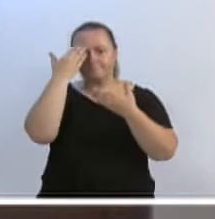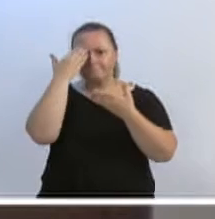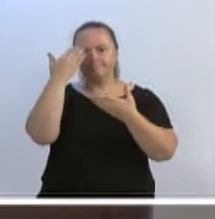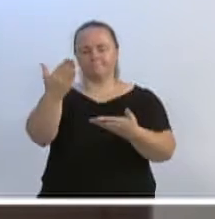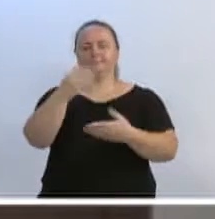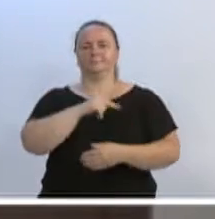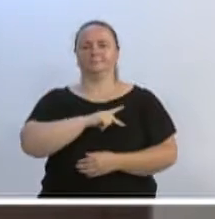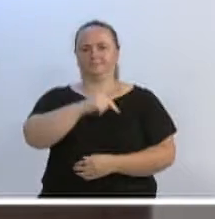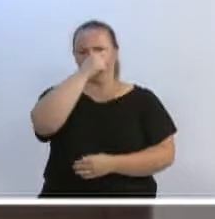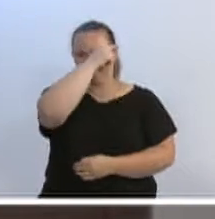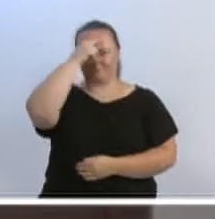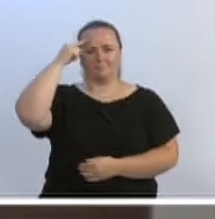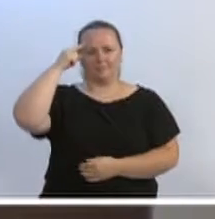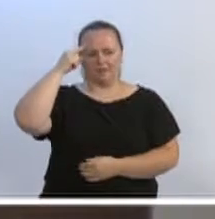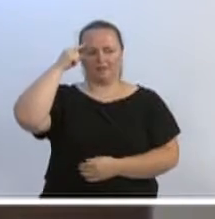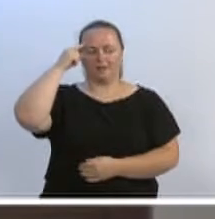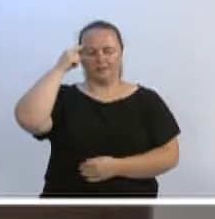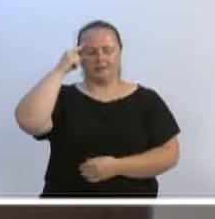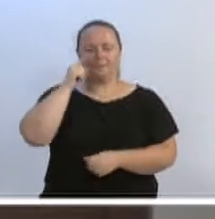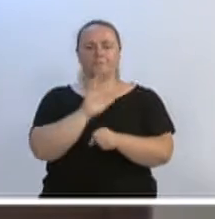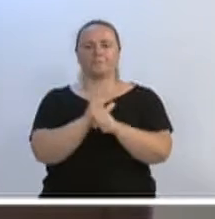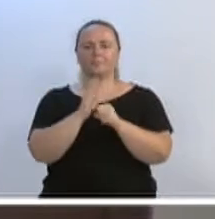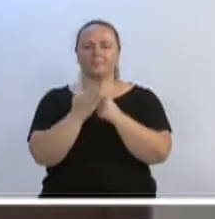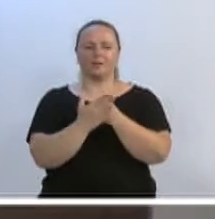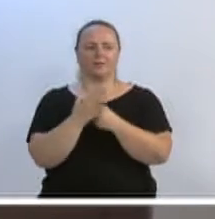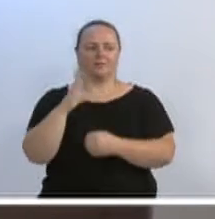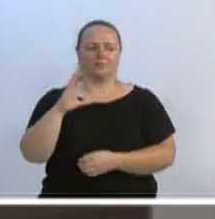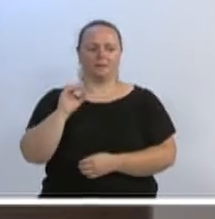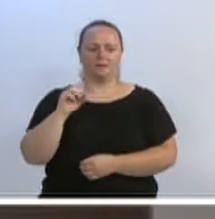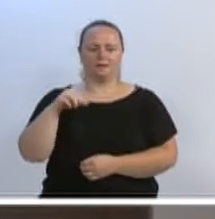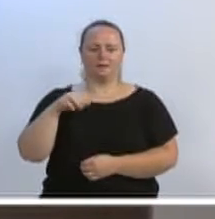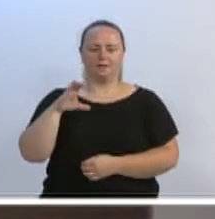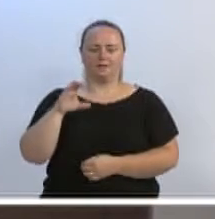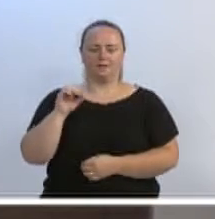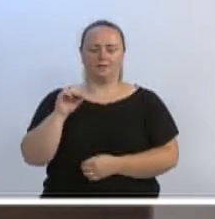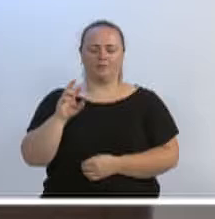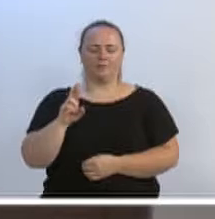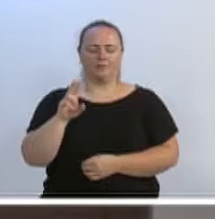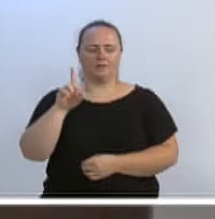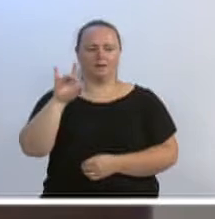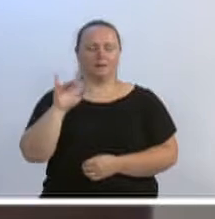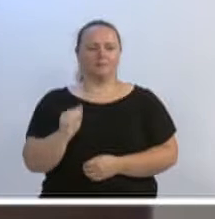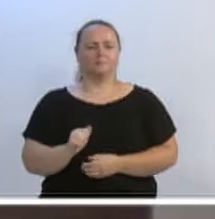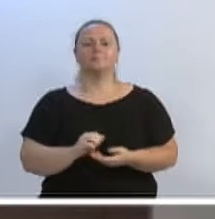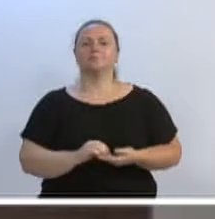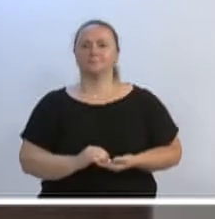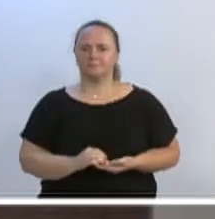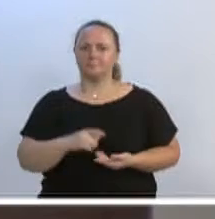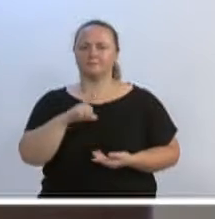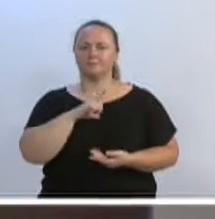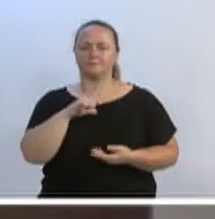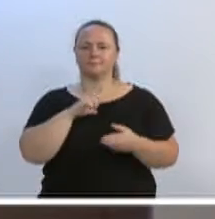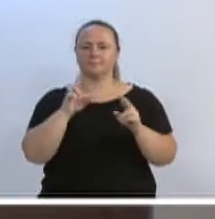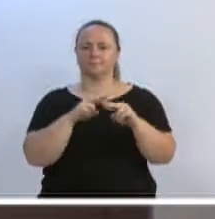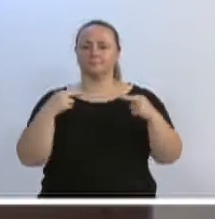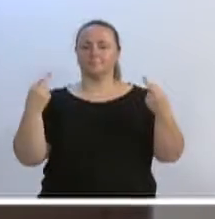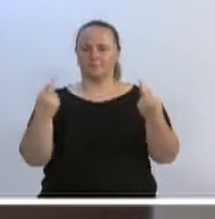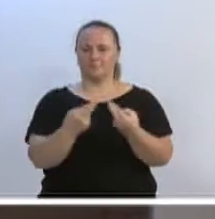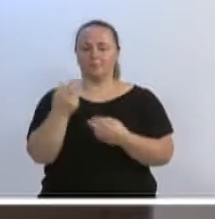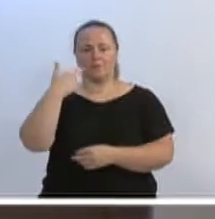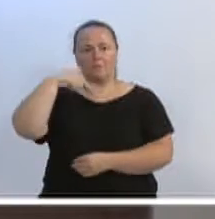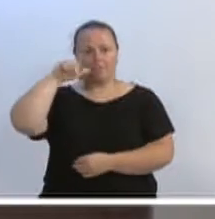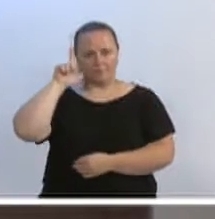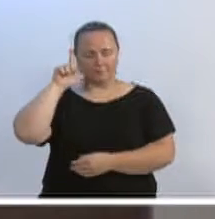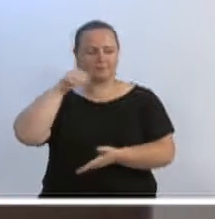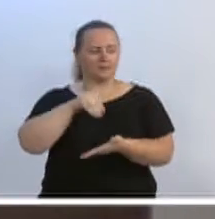Marcos, lá do bairro Murro do Concórdia, nós tivemos uma reunião ontem com o nosso